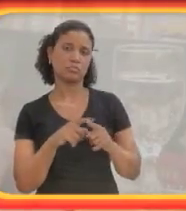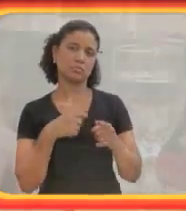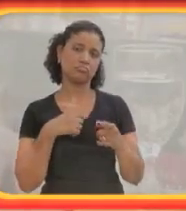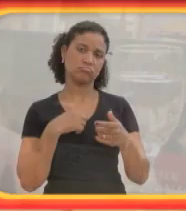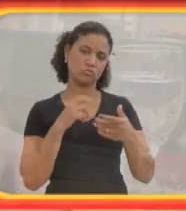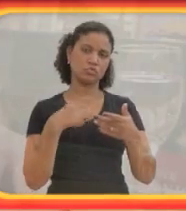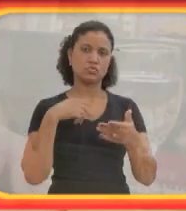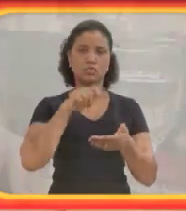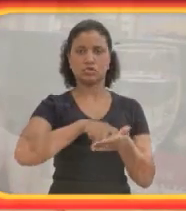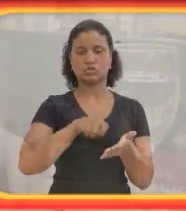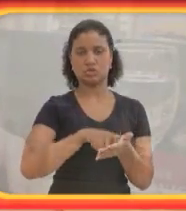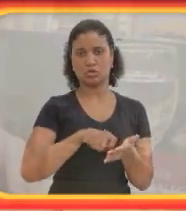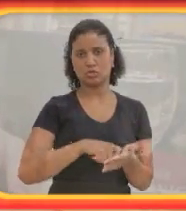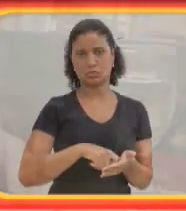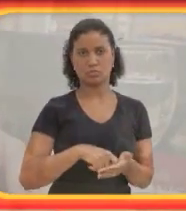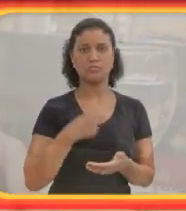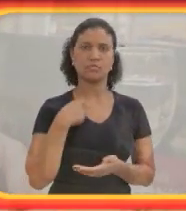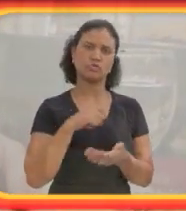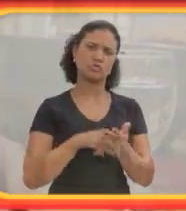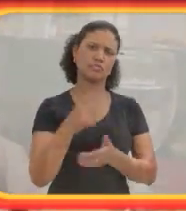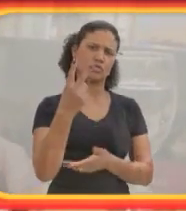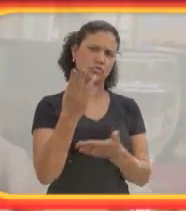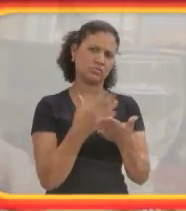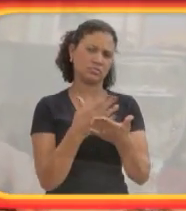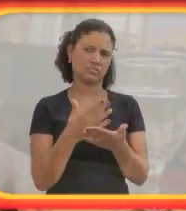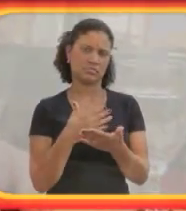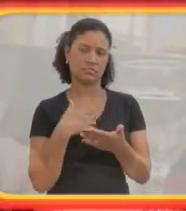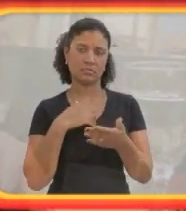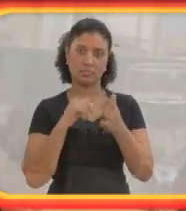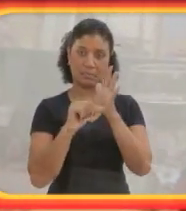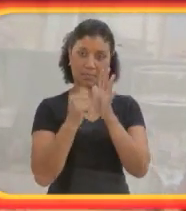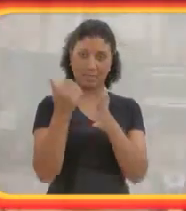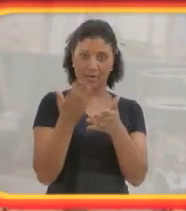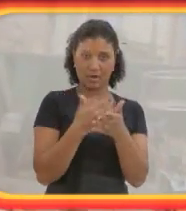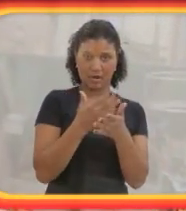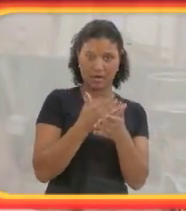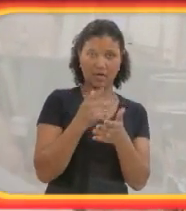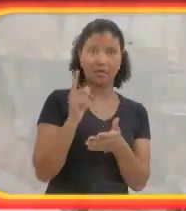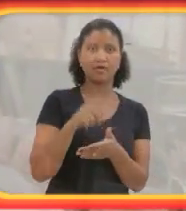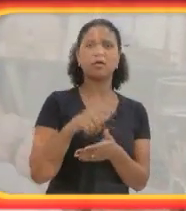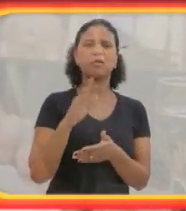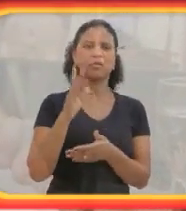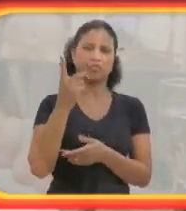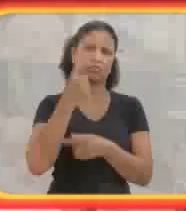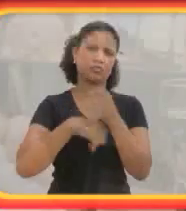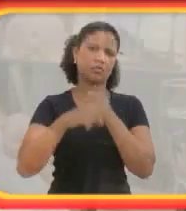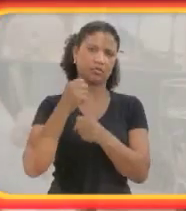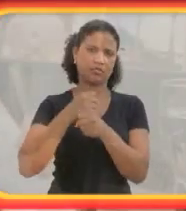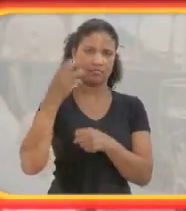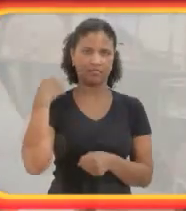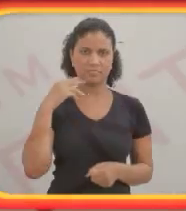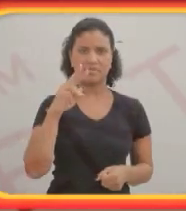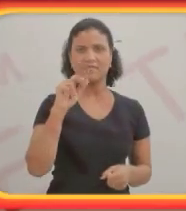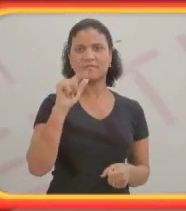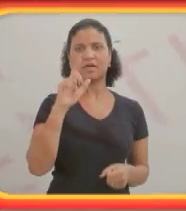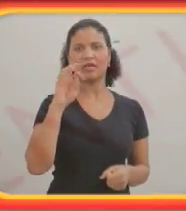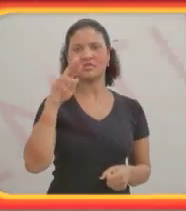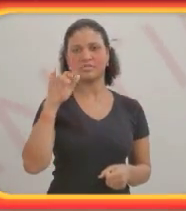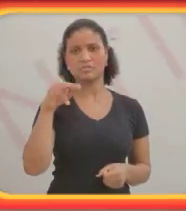Além do meu trabalho, eu também sou escritor. Eu escrevi dois livros. Meu primeiro livro foi escrito há um ano. Um ano atrás,